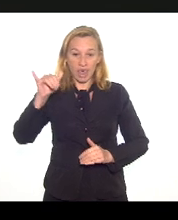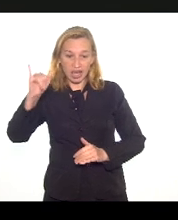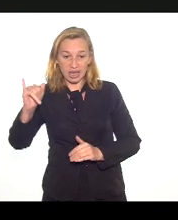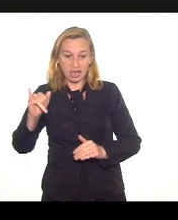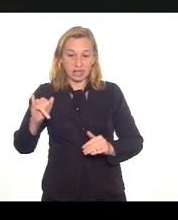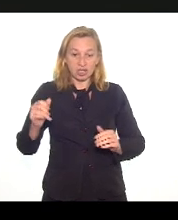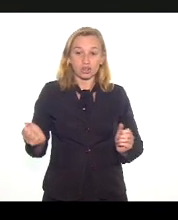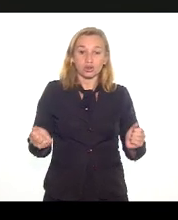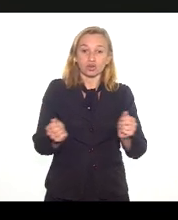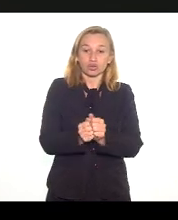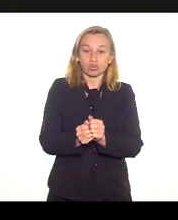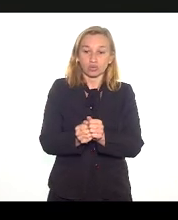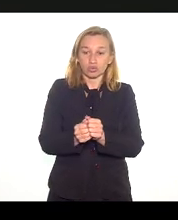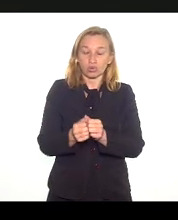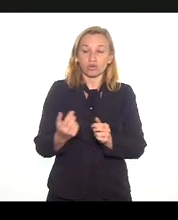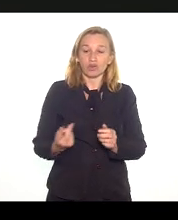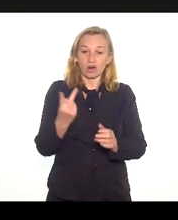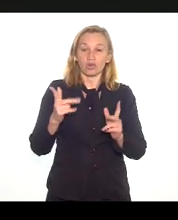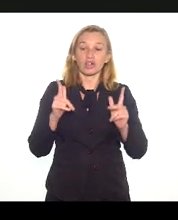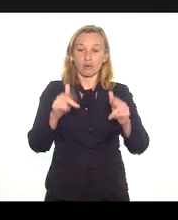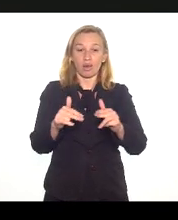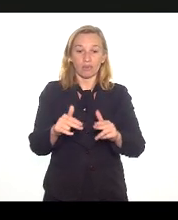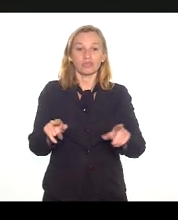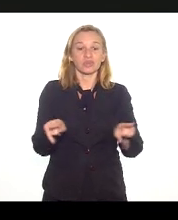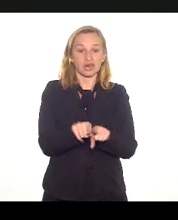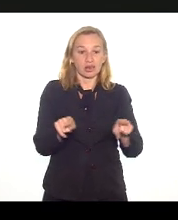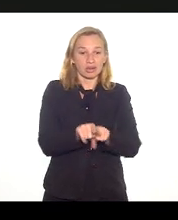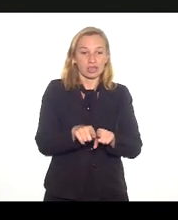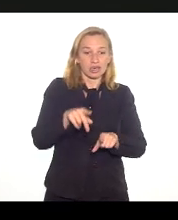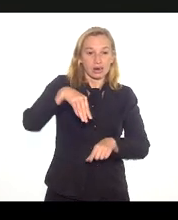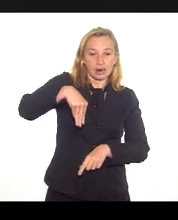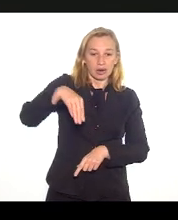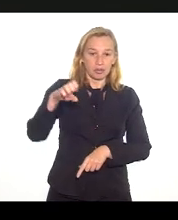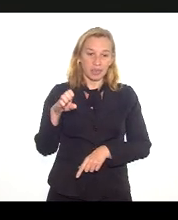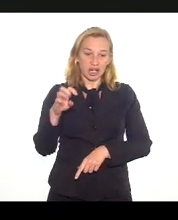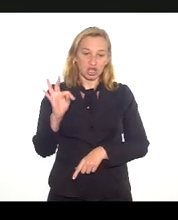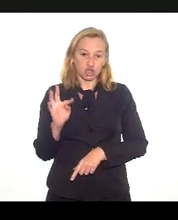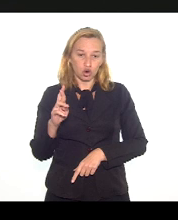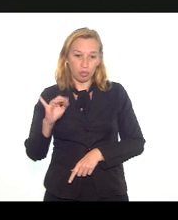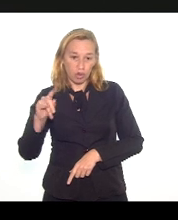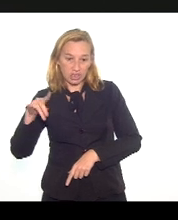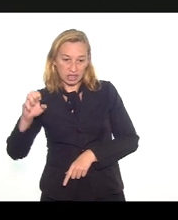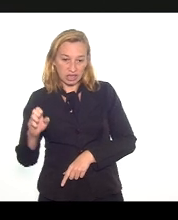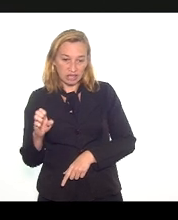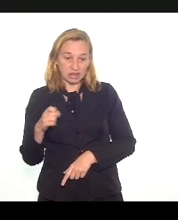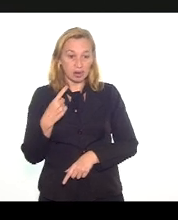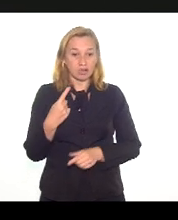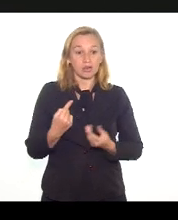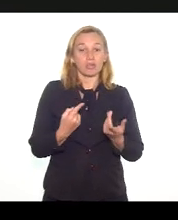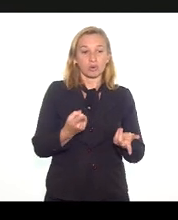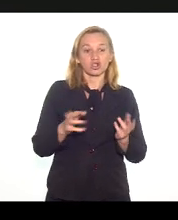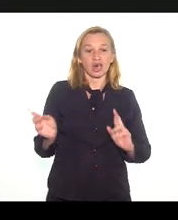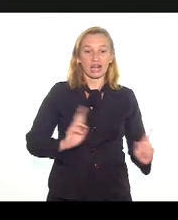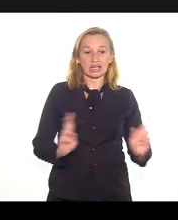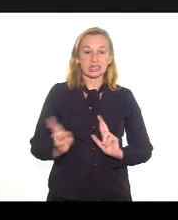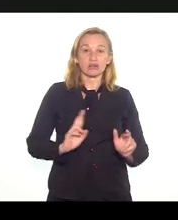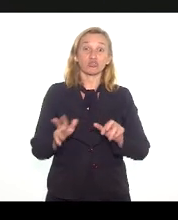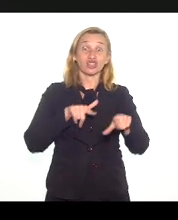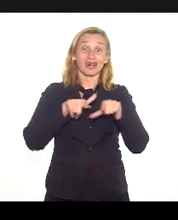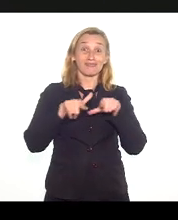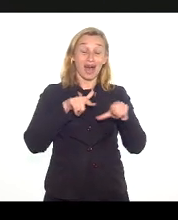isso. E, novamente, a nossa periferia metropolitana aparece no sul e sudeste como tendo uma relação em emprego